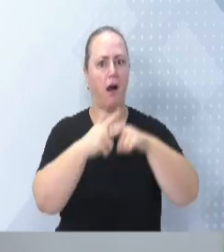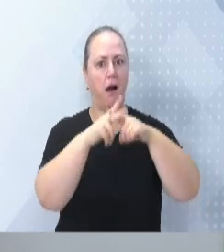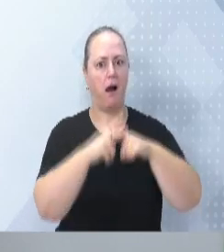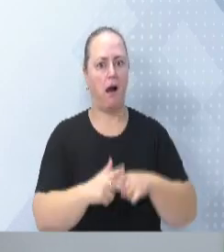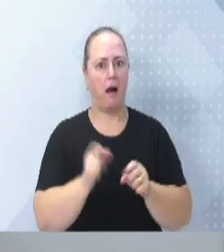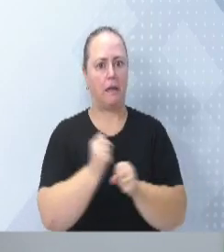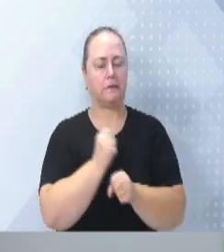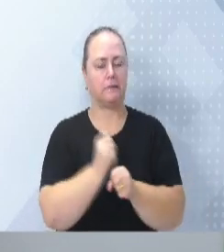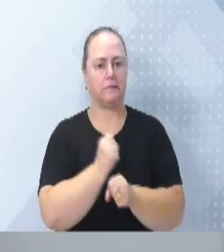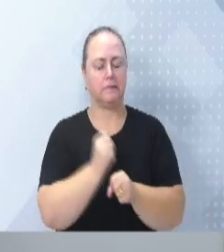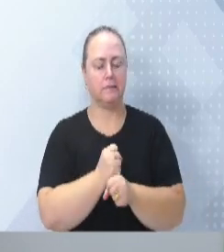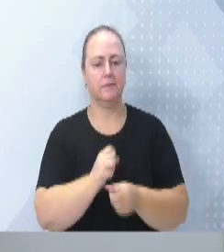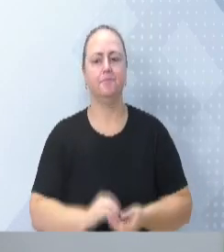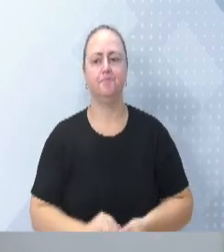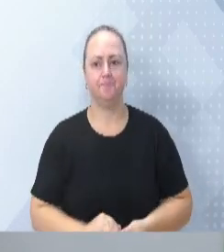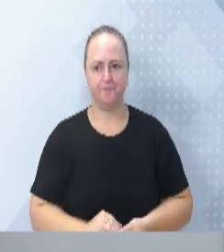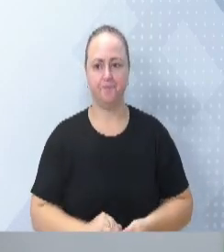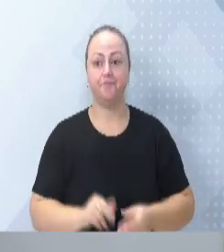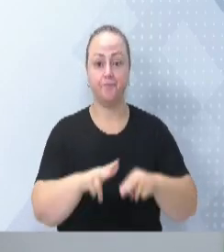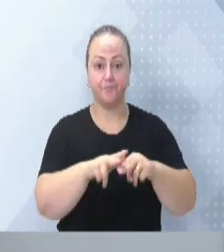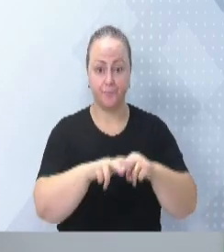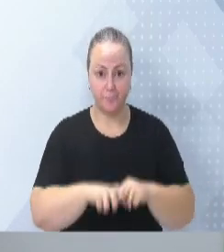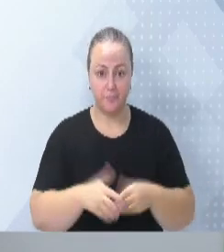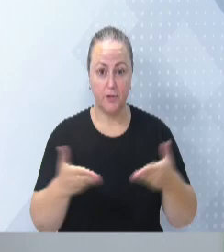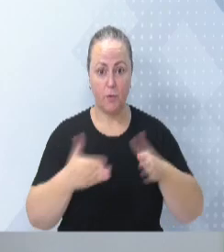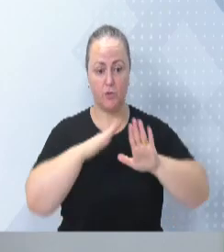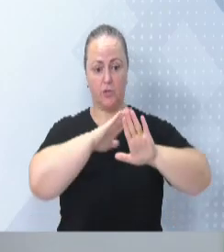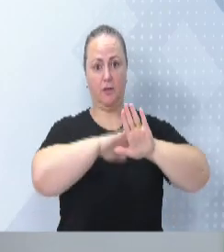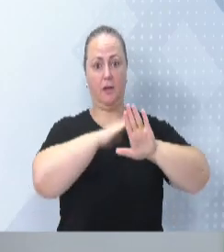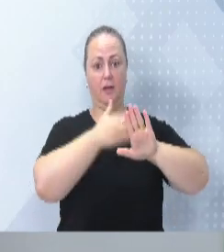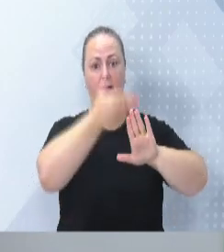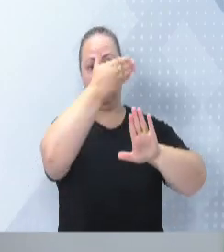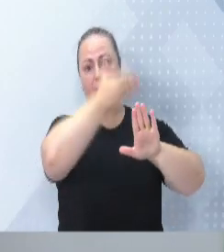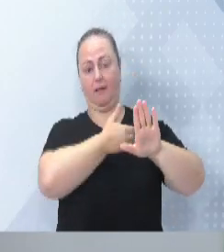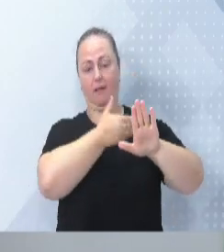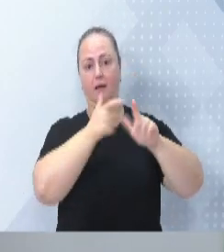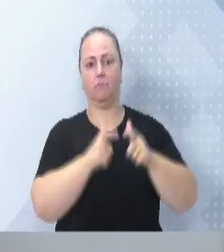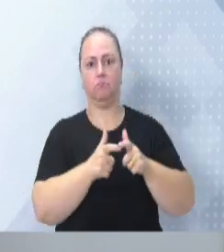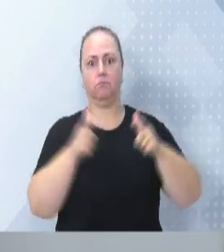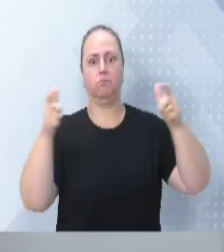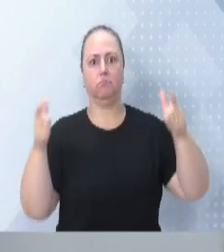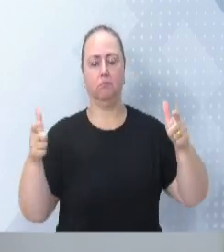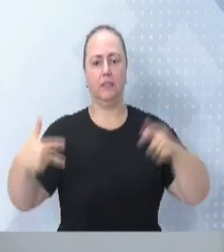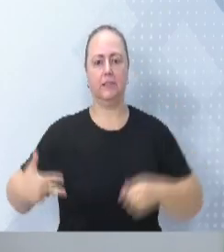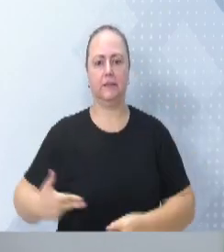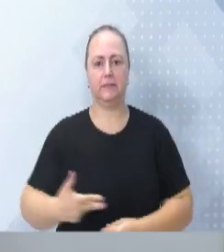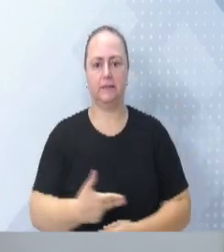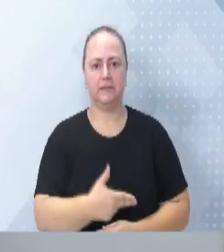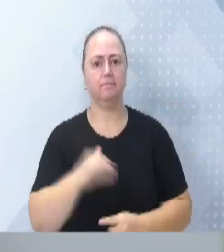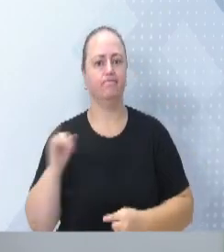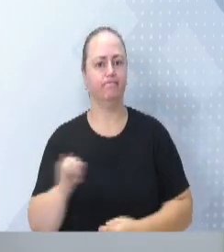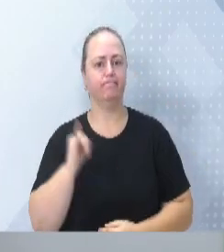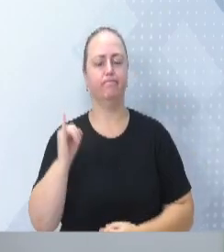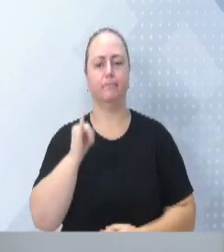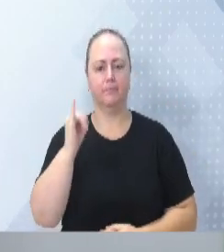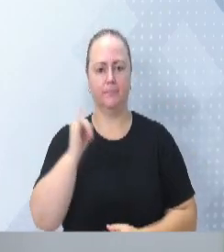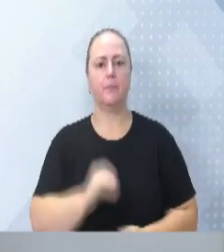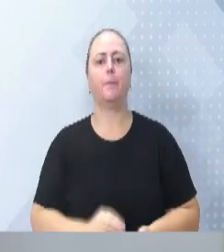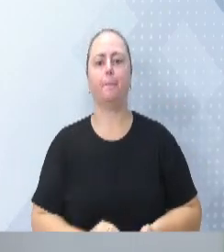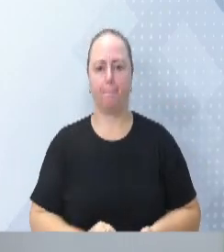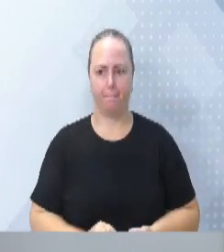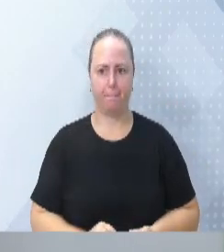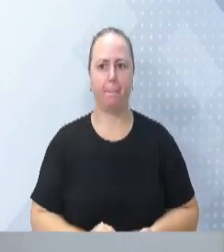Então, devido a isso, construir hoje essa obra nos fundos do hospital é ampliar o nosso centro cirúrgico, importante. Temos hoje,